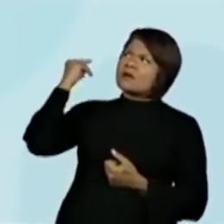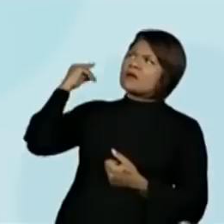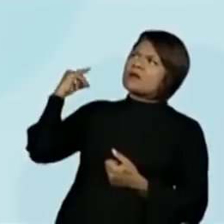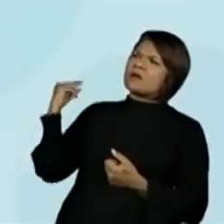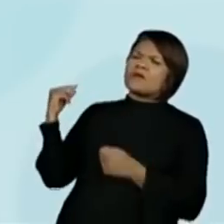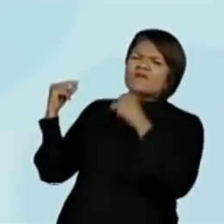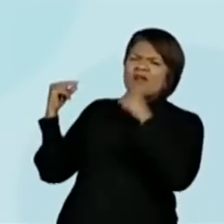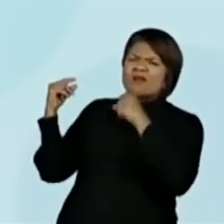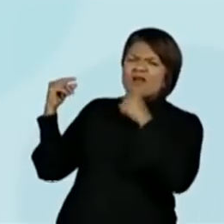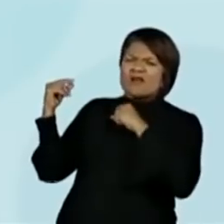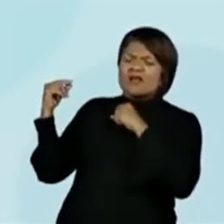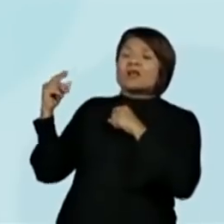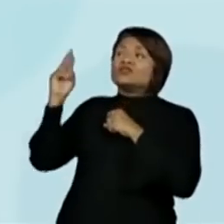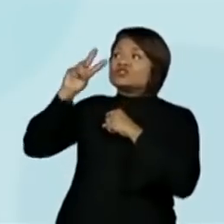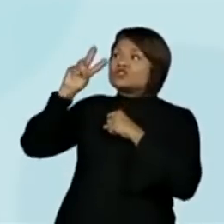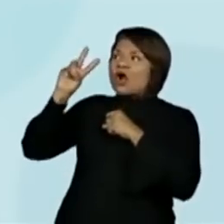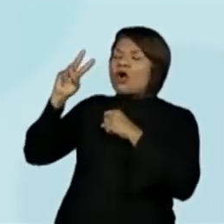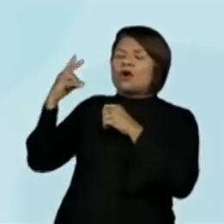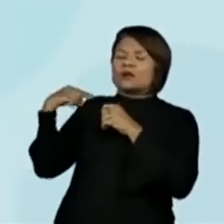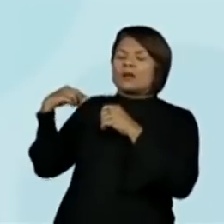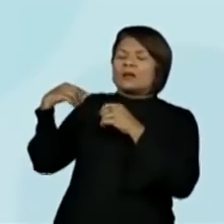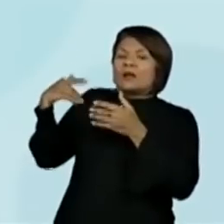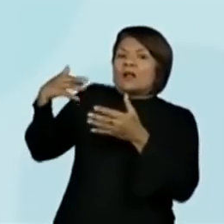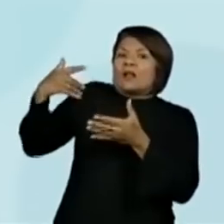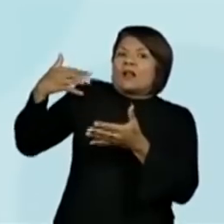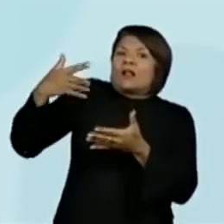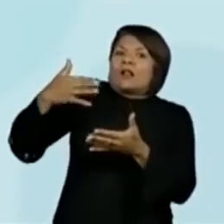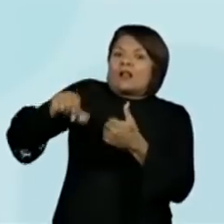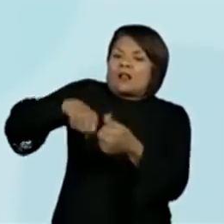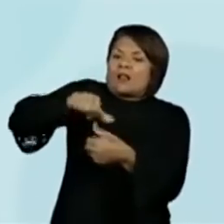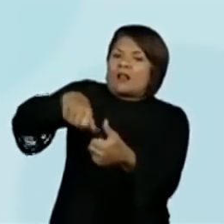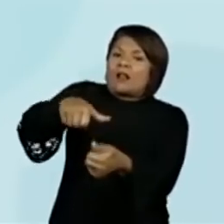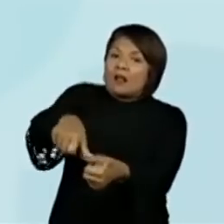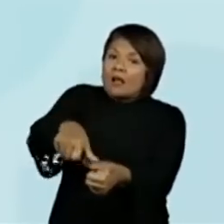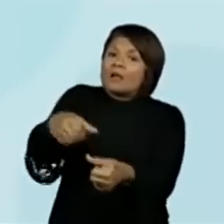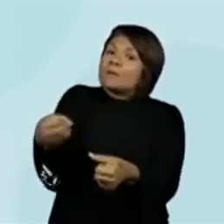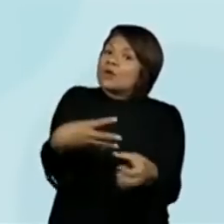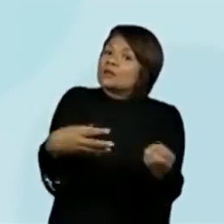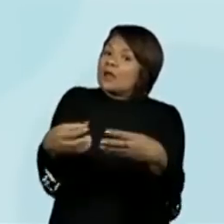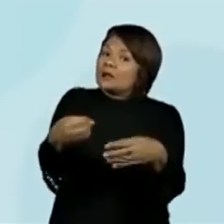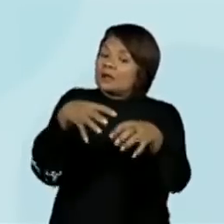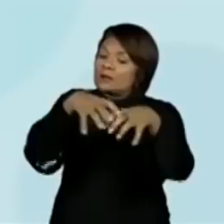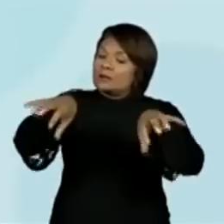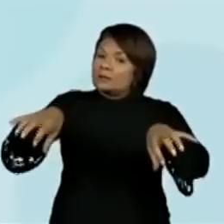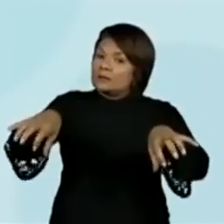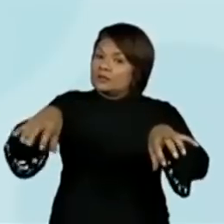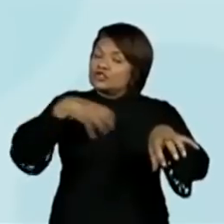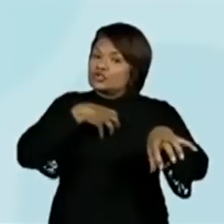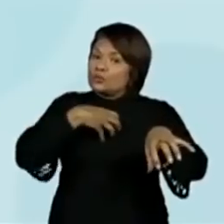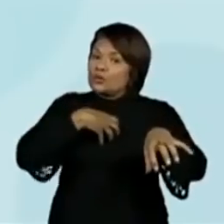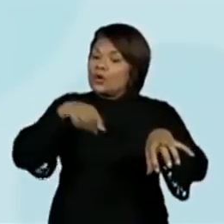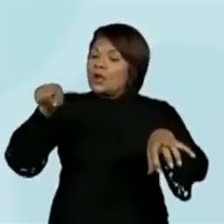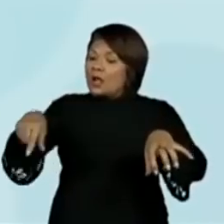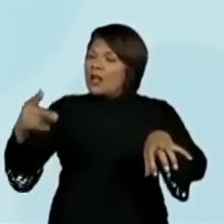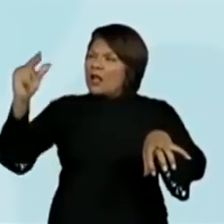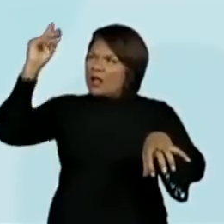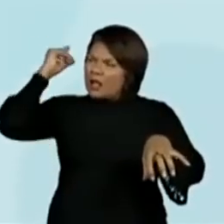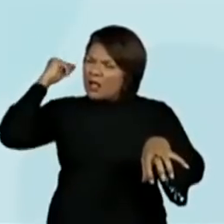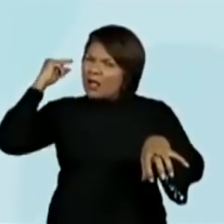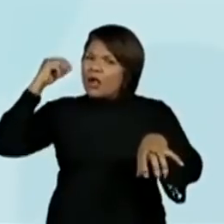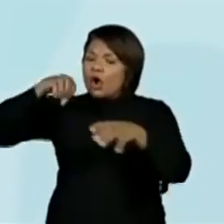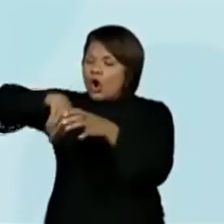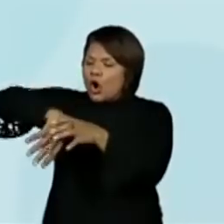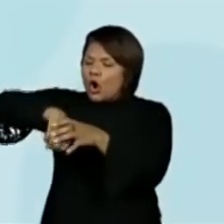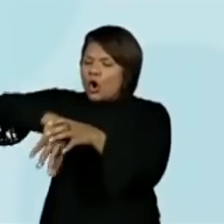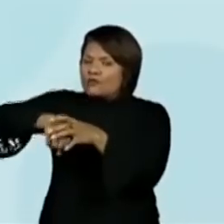verdadeiras relíquias históricas e as modernas. Ó, dois tipos. As primitivas põem ovos e as larvas são